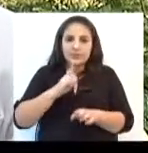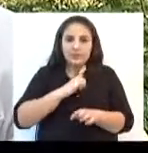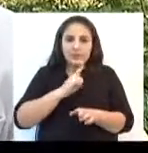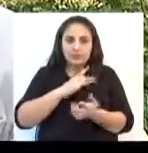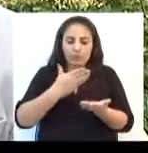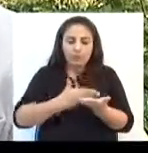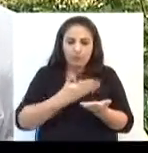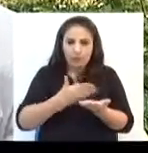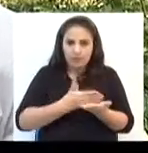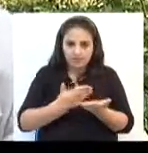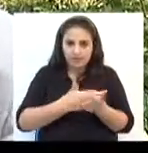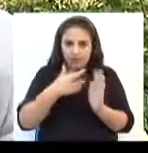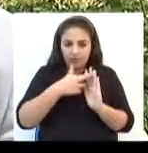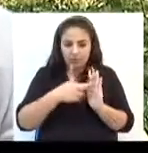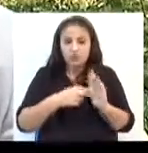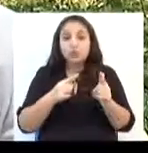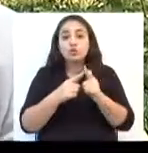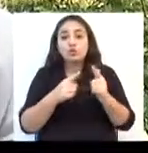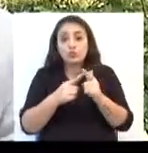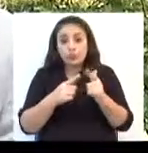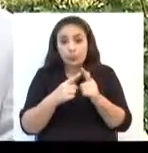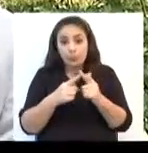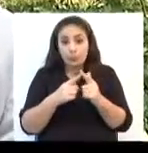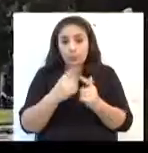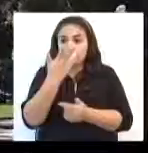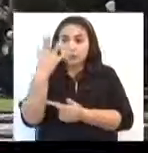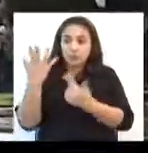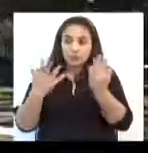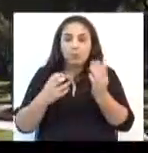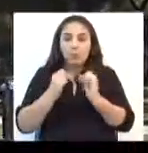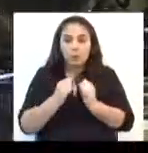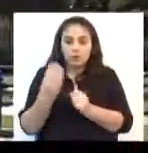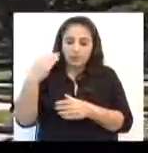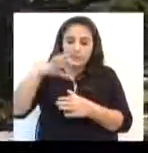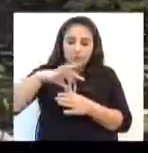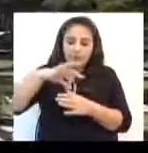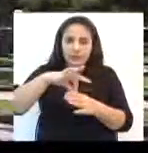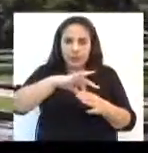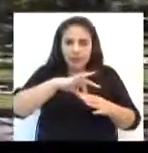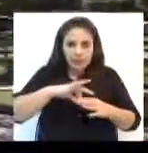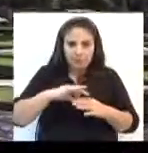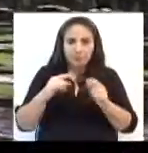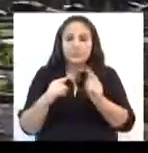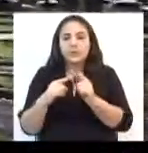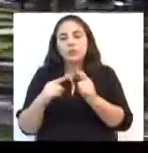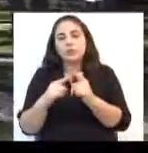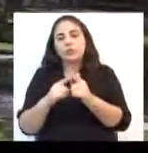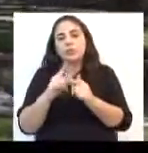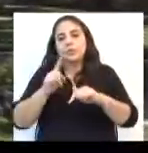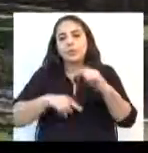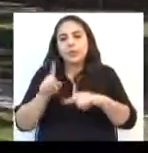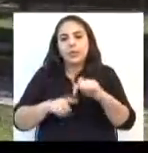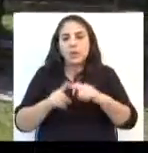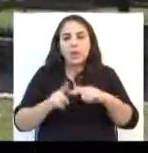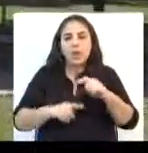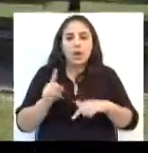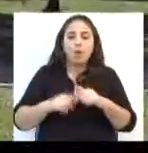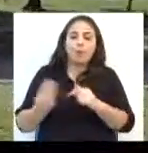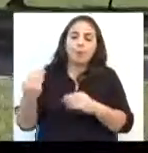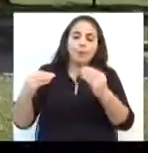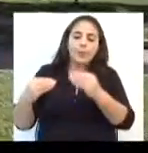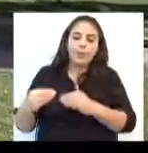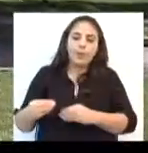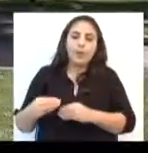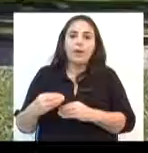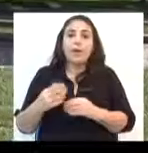caderno de encargos, onde diz o tipo de vegetação que pode ser plantado, o tipo de equipamento ou de imobiliário